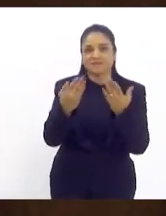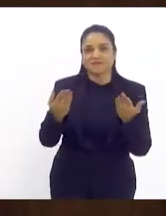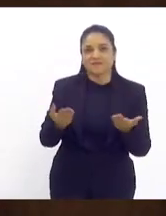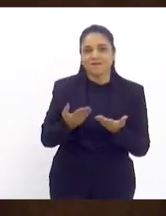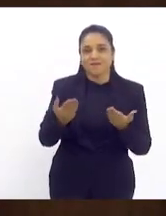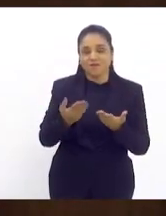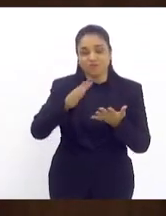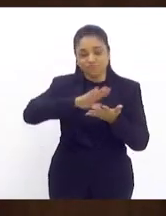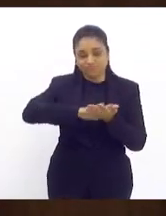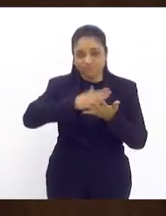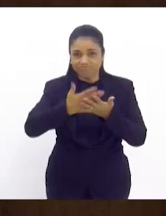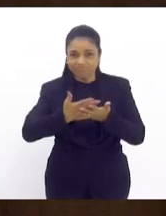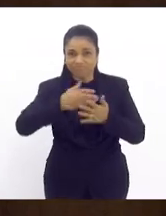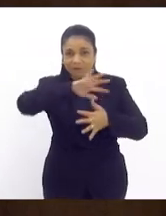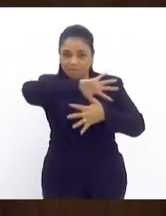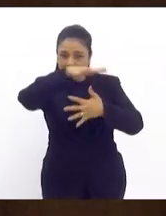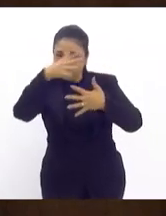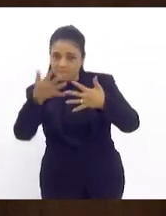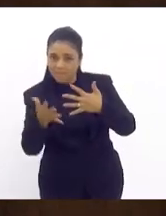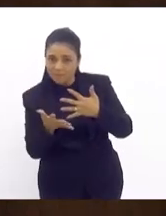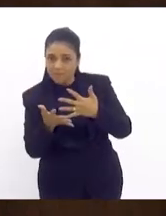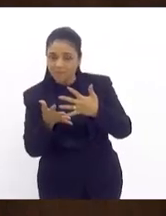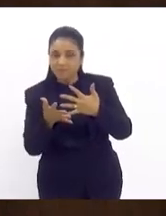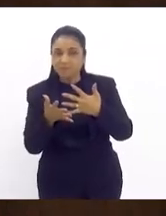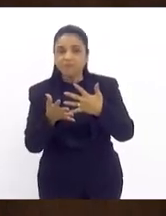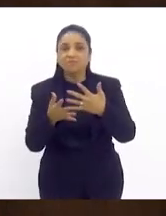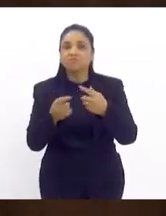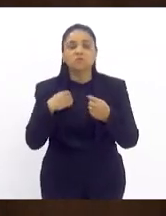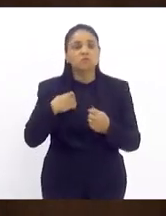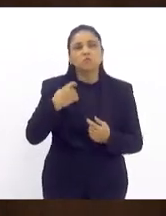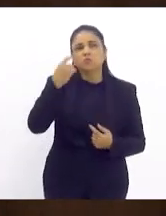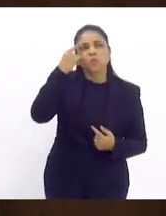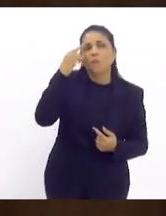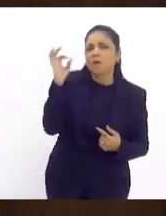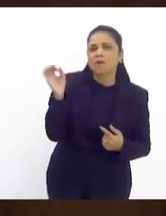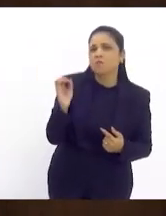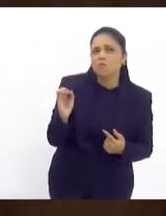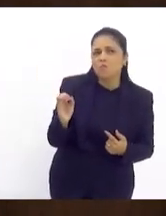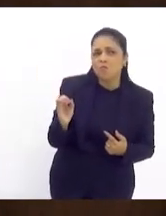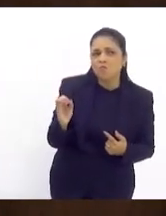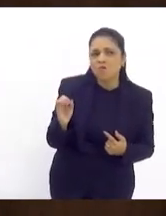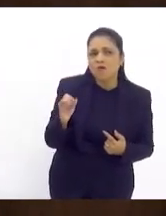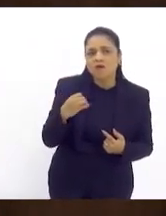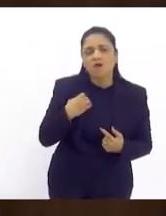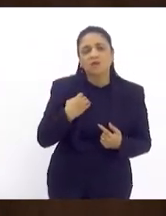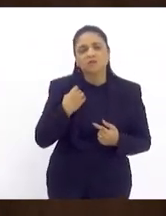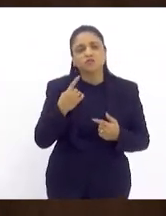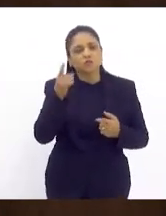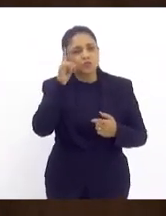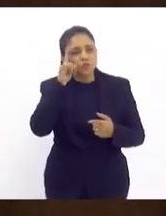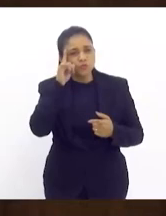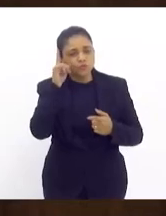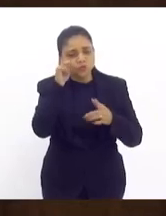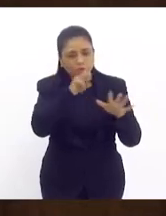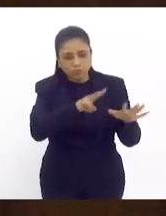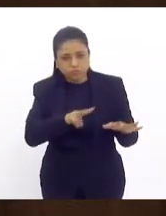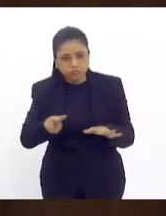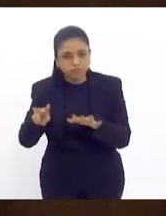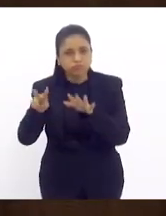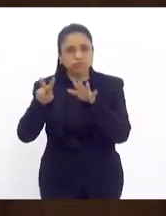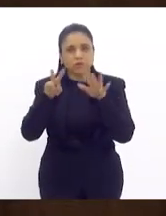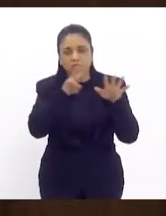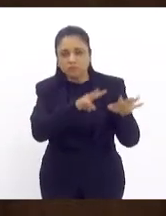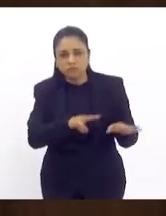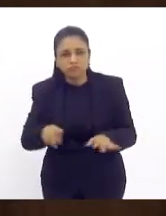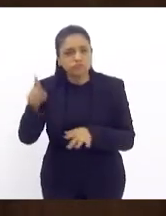por Libra mas a gente não imagina o quanto o dia a dia dessas pessoas acaba